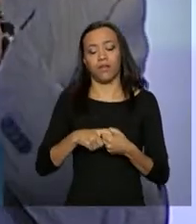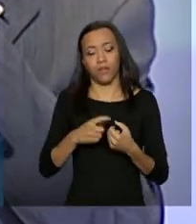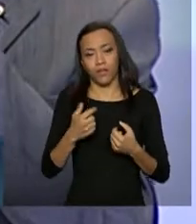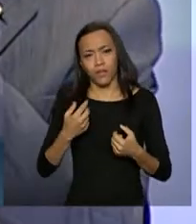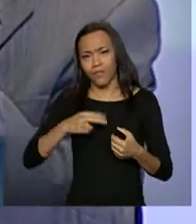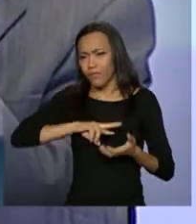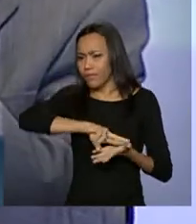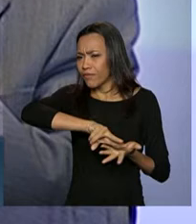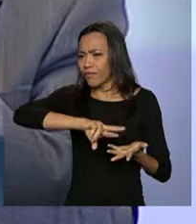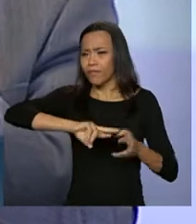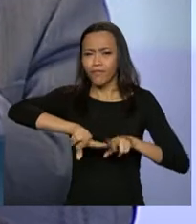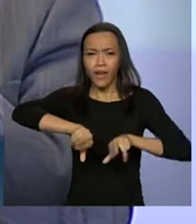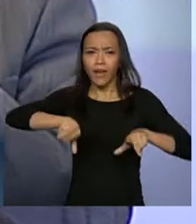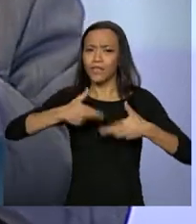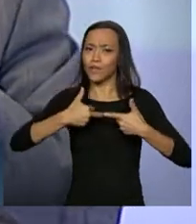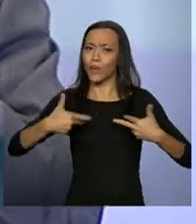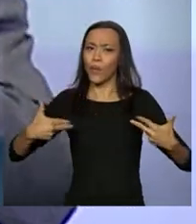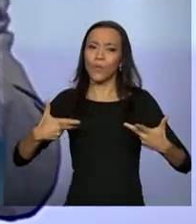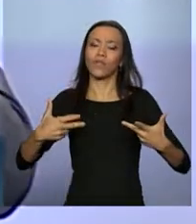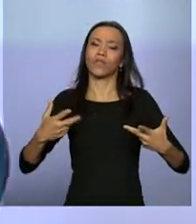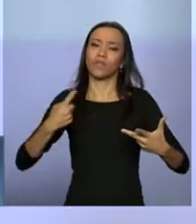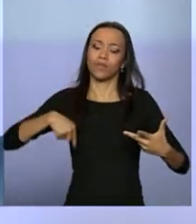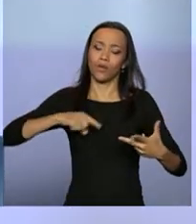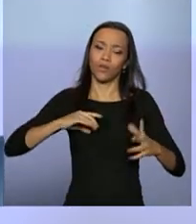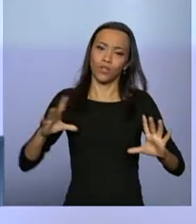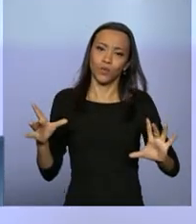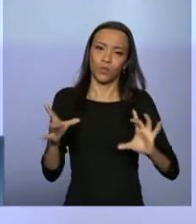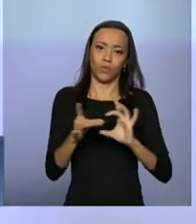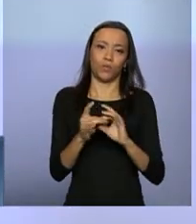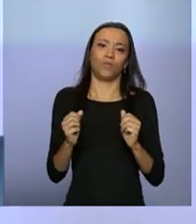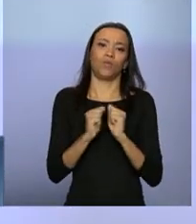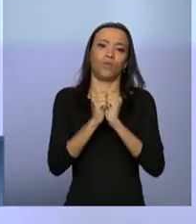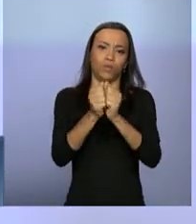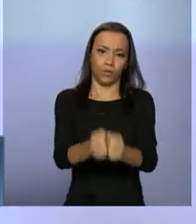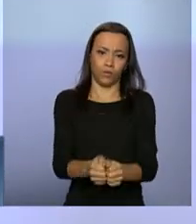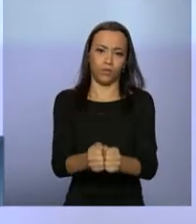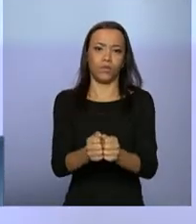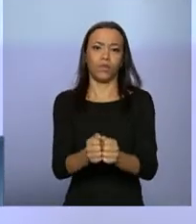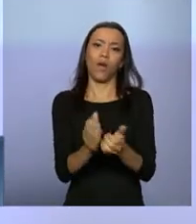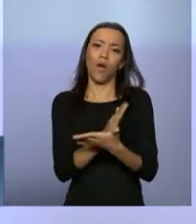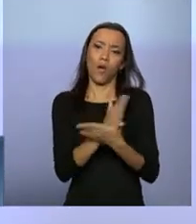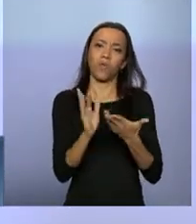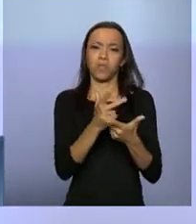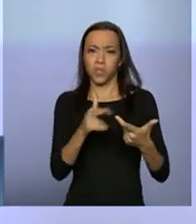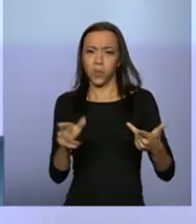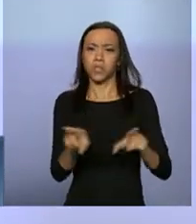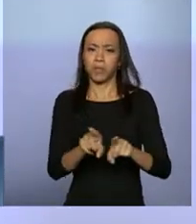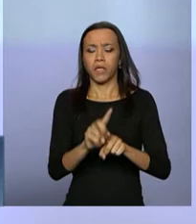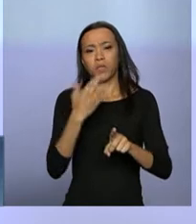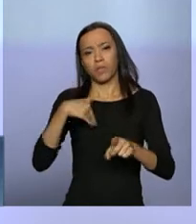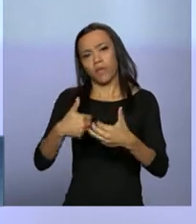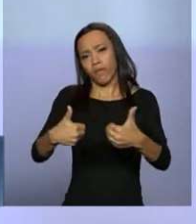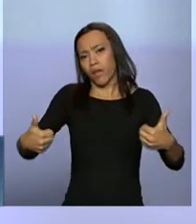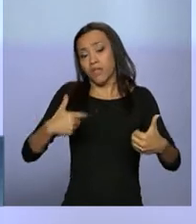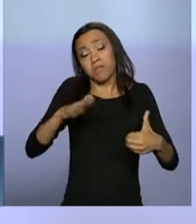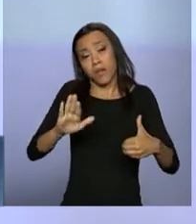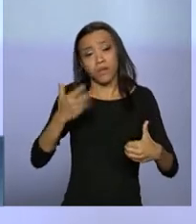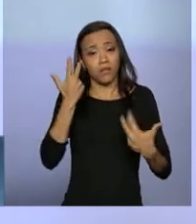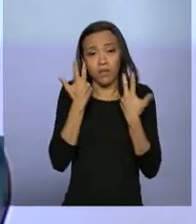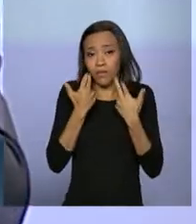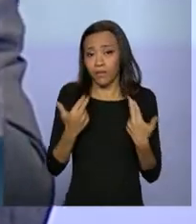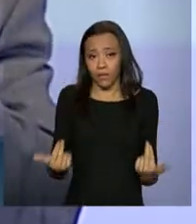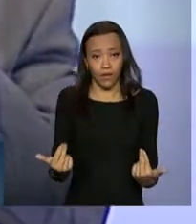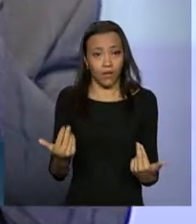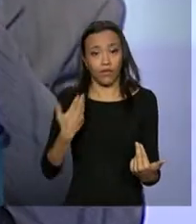une, muita coisa nos aproxima, algumas coisas nos afastam, e isso é absolutamente natural. Nós